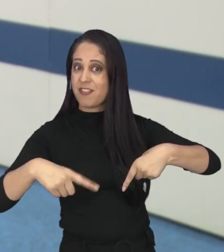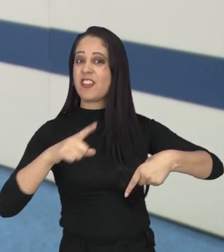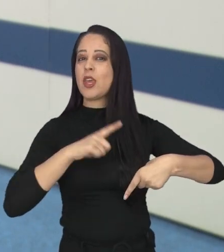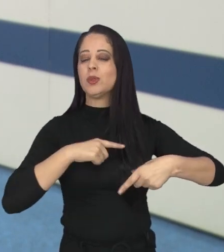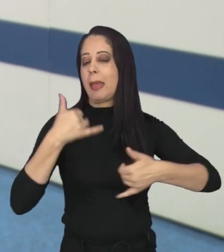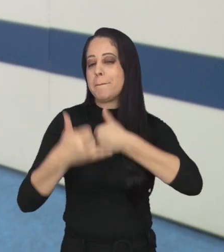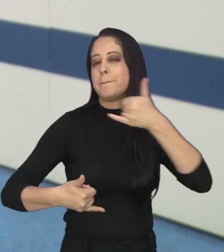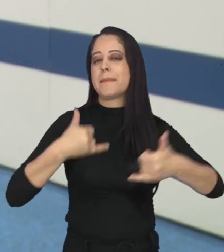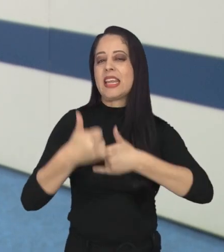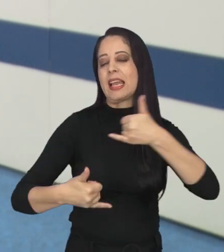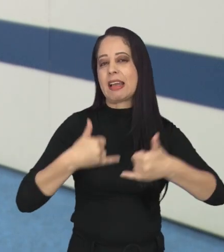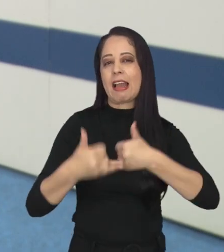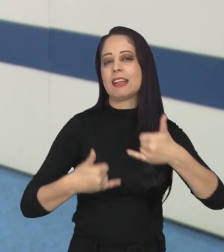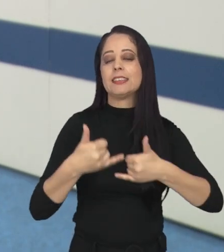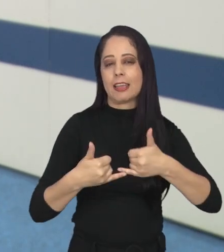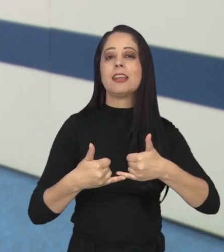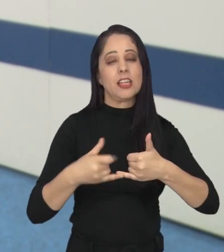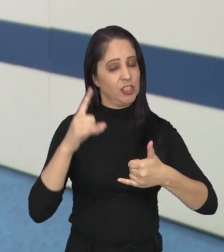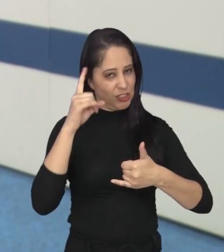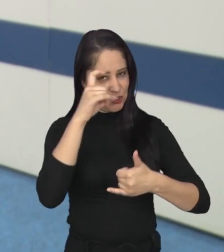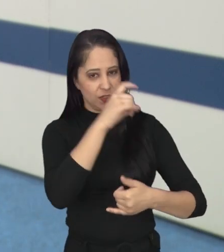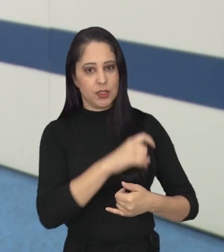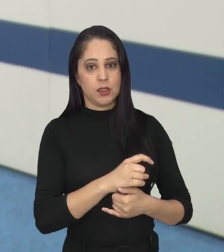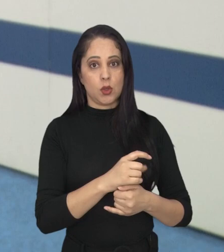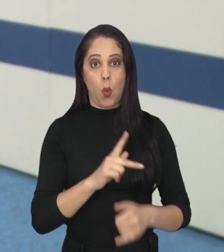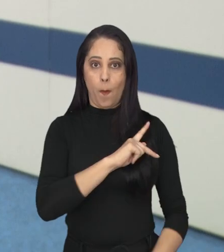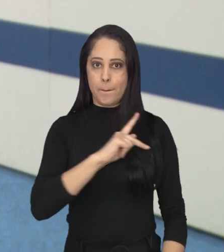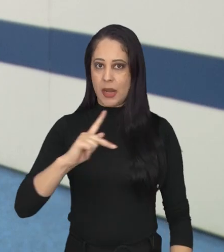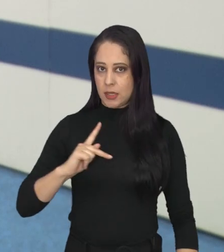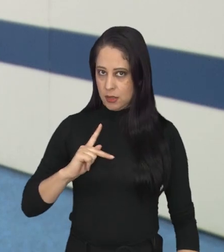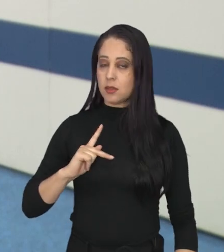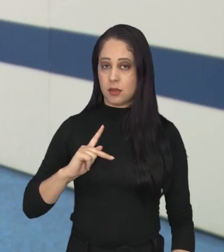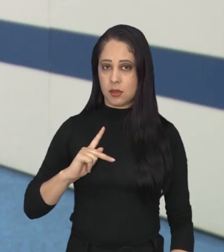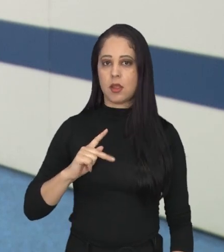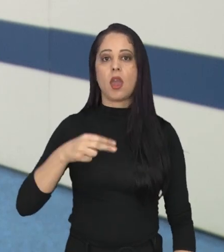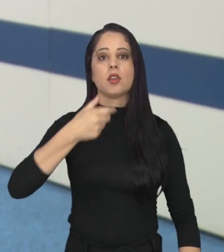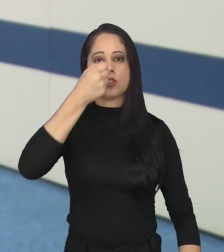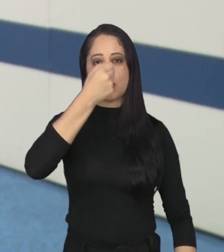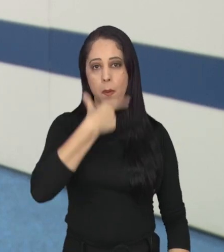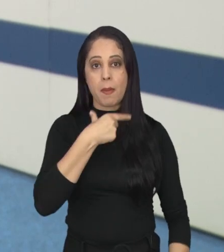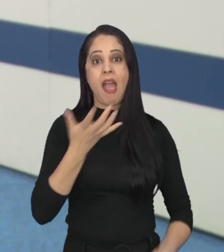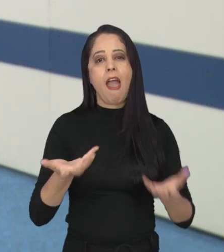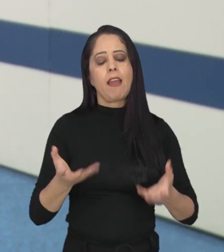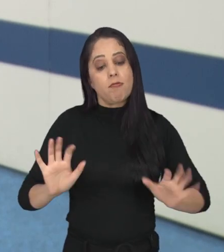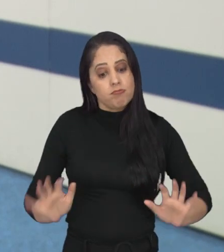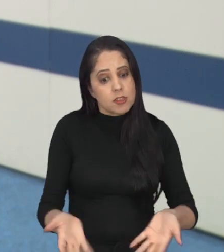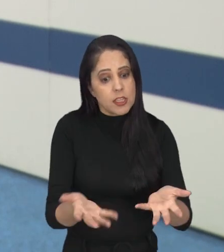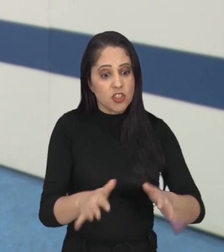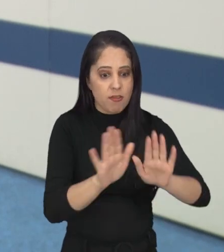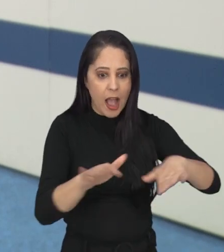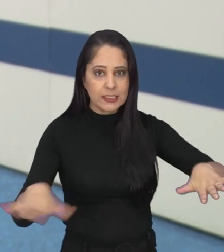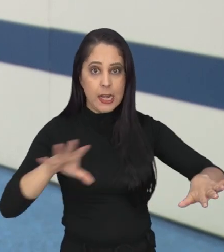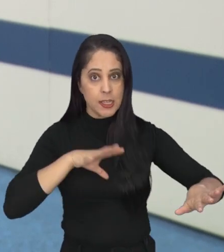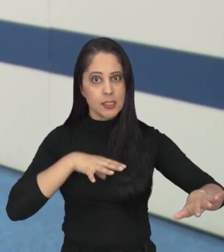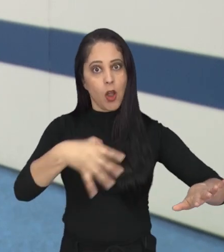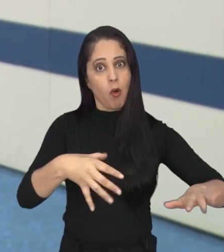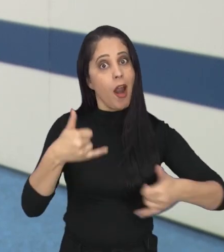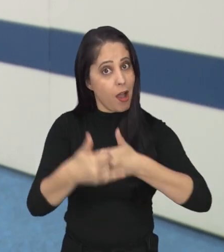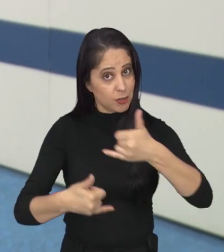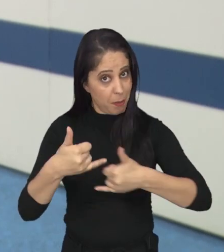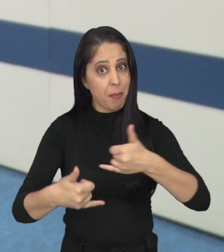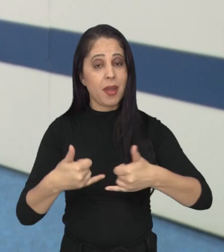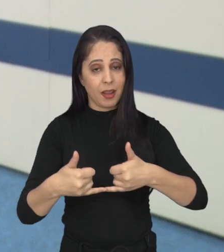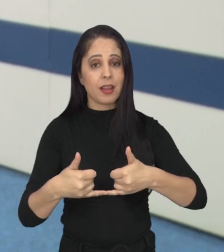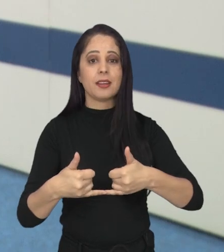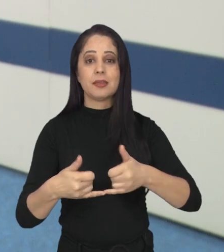mais radicais. O presidente da Câmara, Roberto do Elevem, quer estimular a criatividade e desenvolver a coragem nas